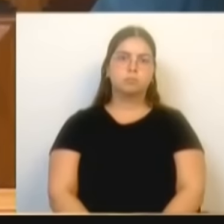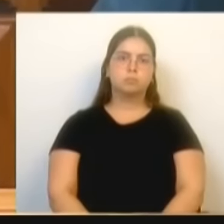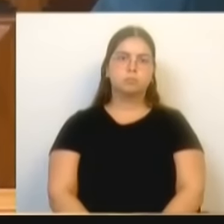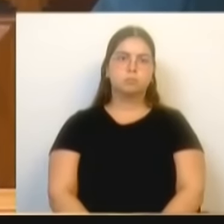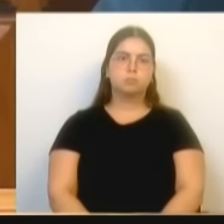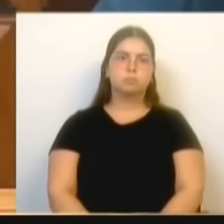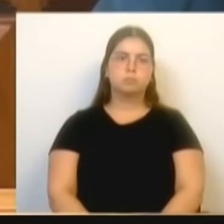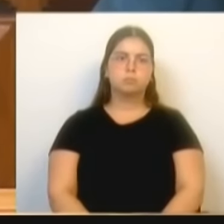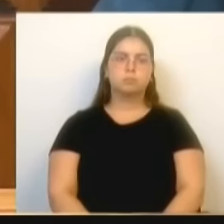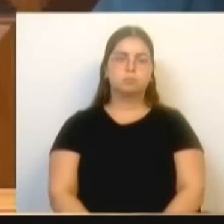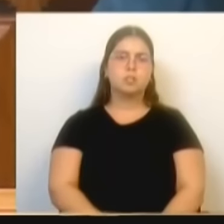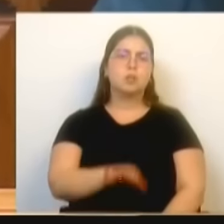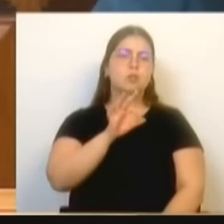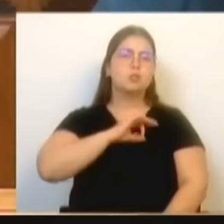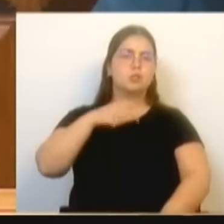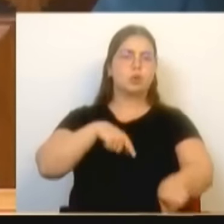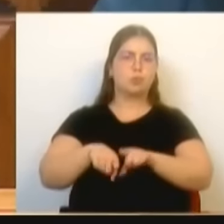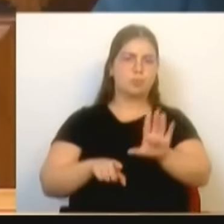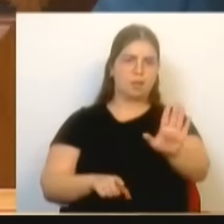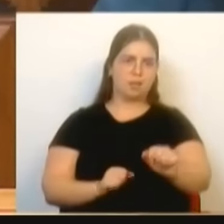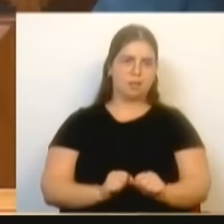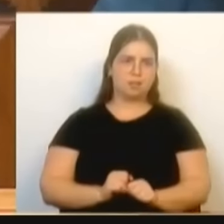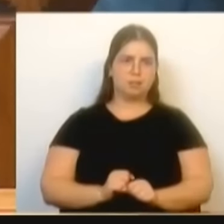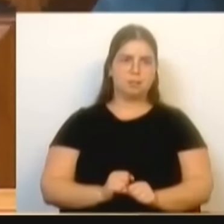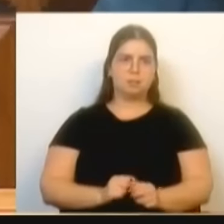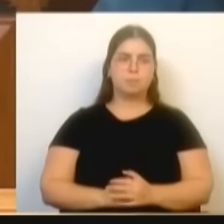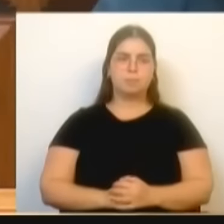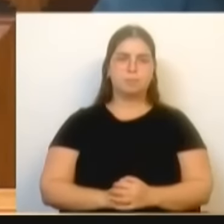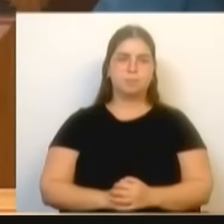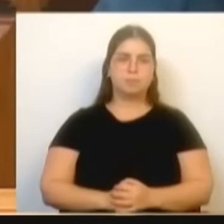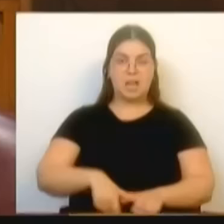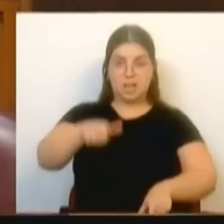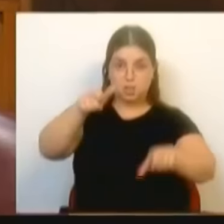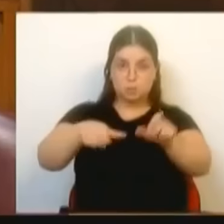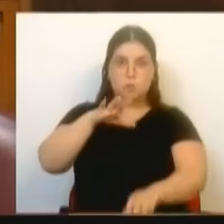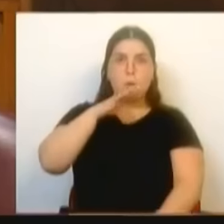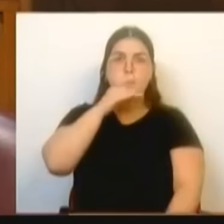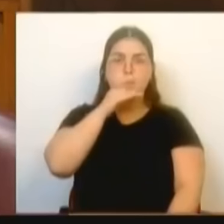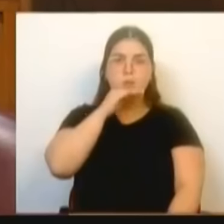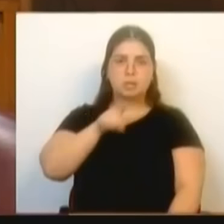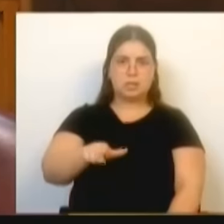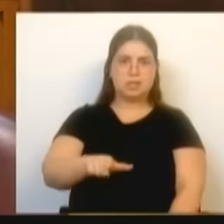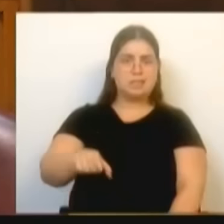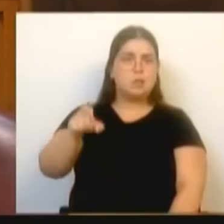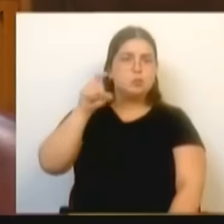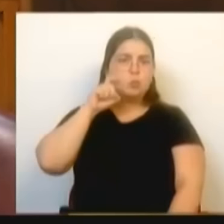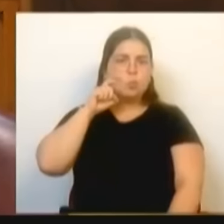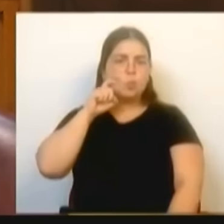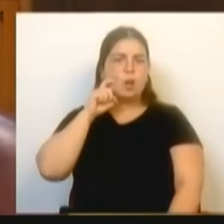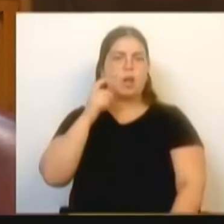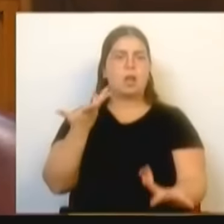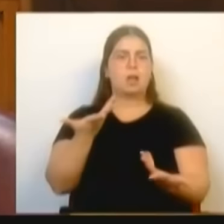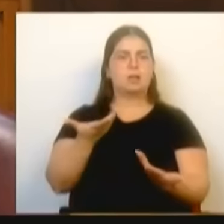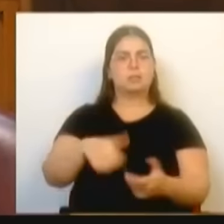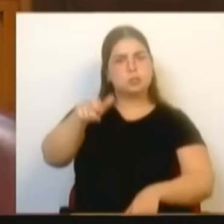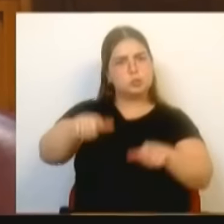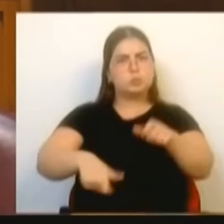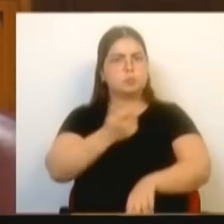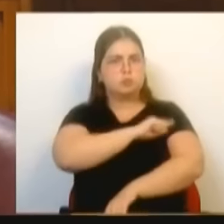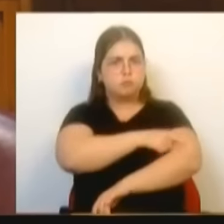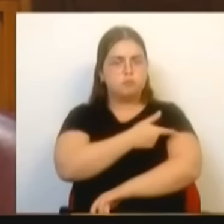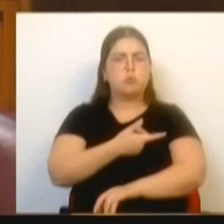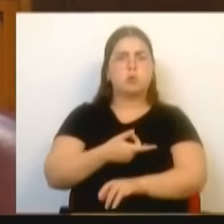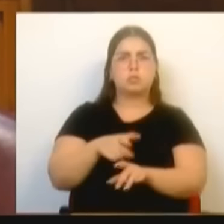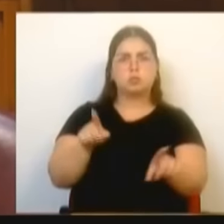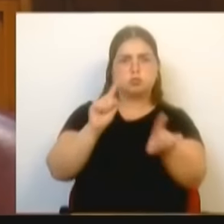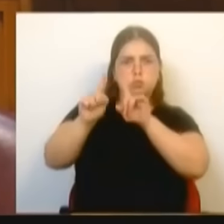Sr. Deputado, os polícias, os guardas, os agentes também têm pais,